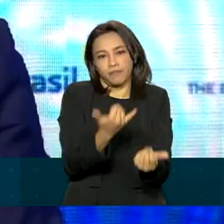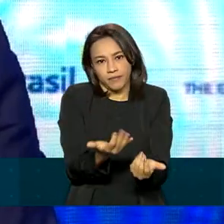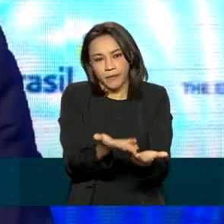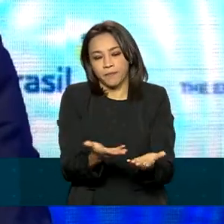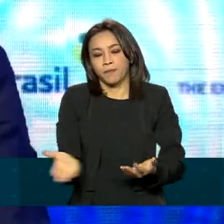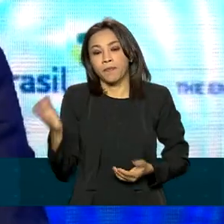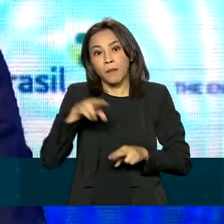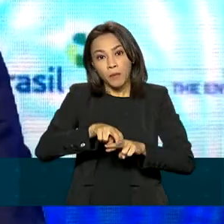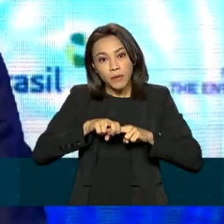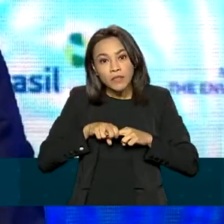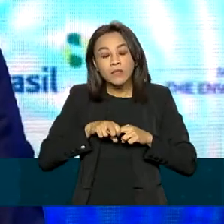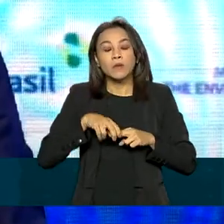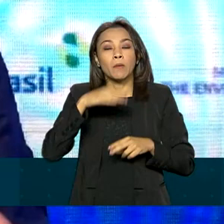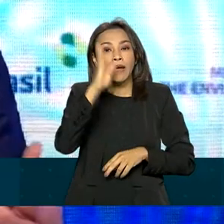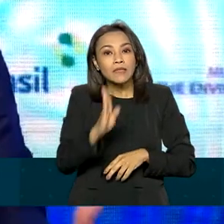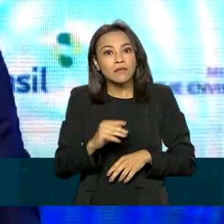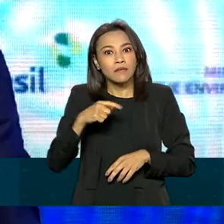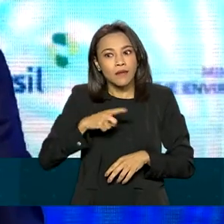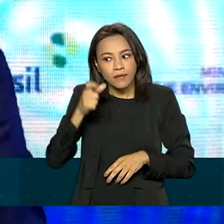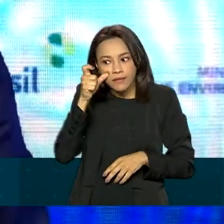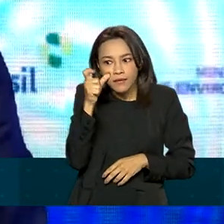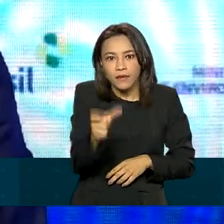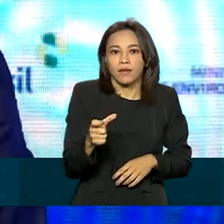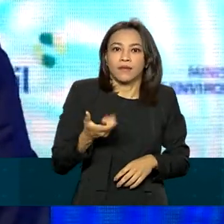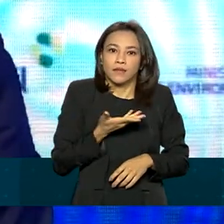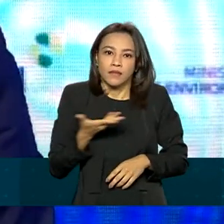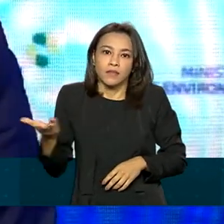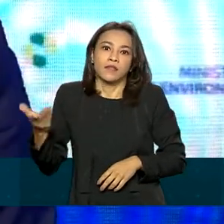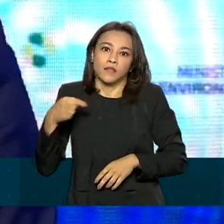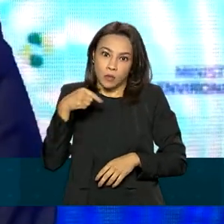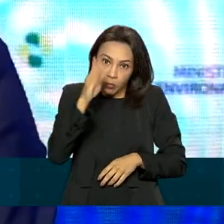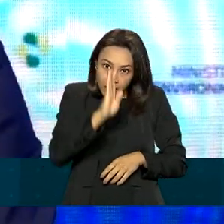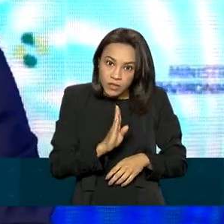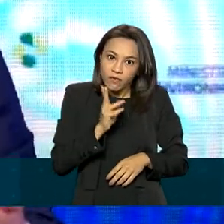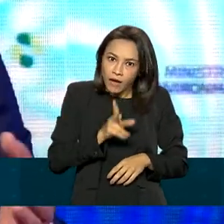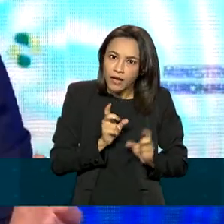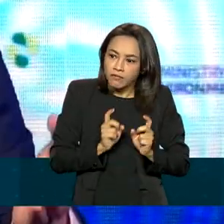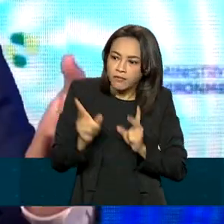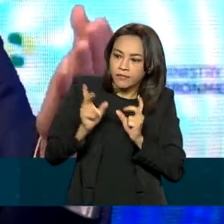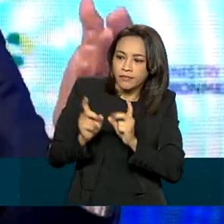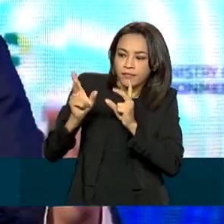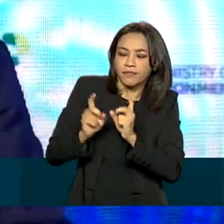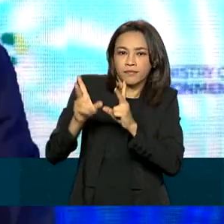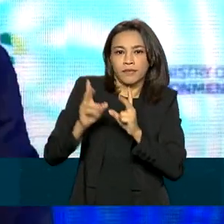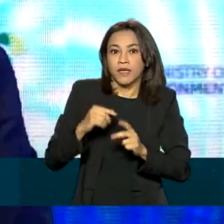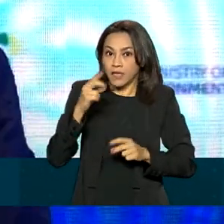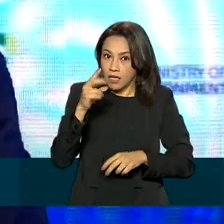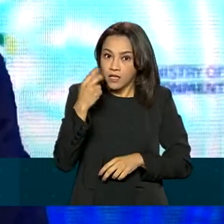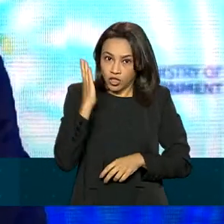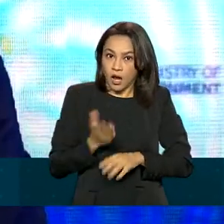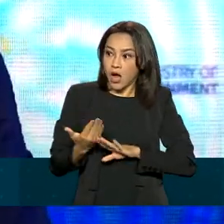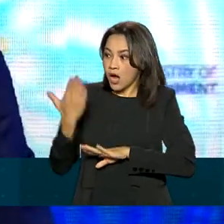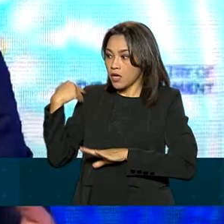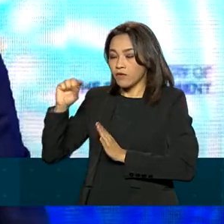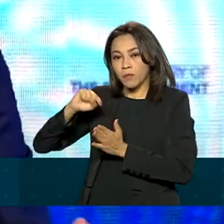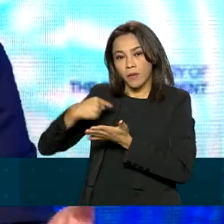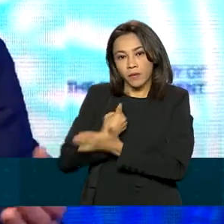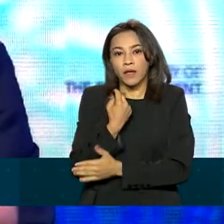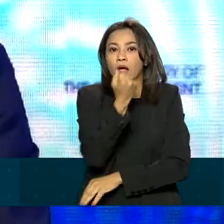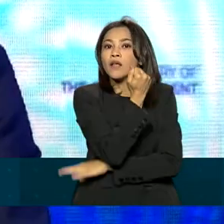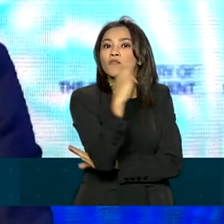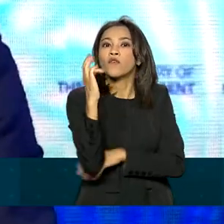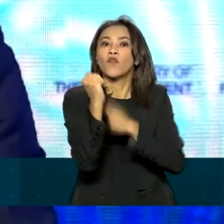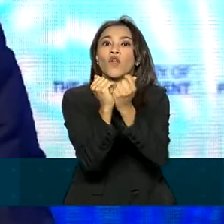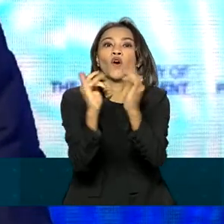em criar esse mercado global. O Brasil provavelmente vai ser um dos exportadores e as florestas, como foi perguntado anteriormente, serão